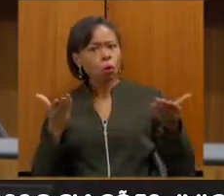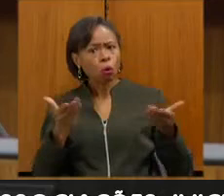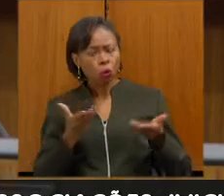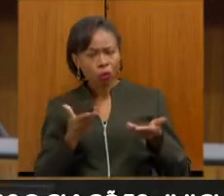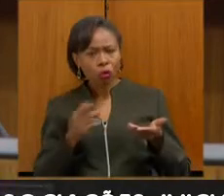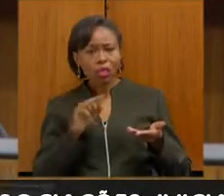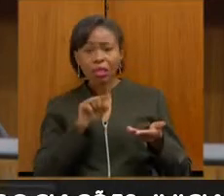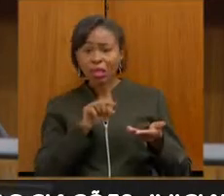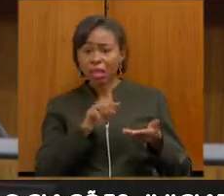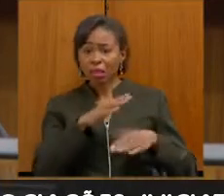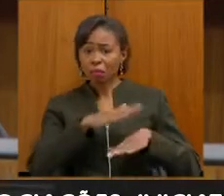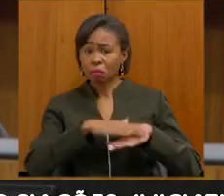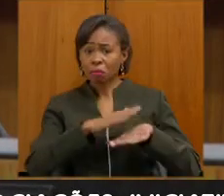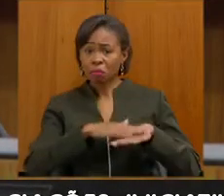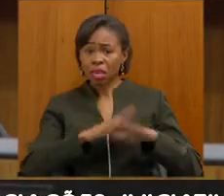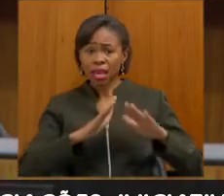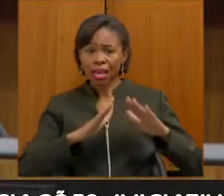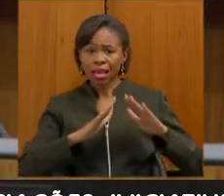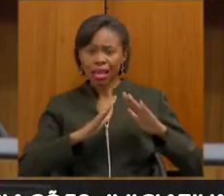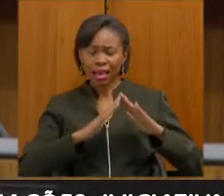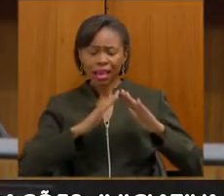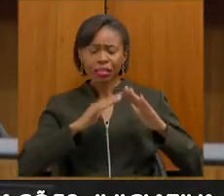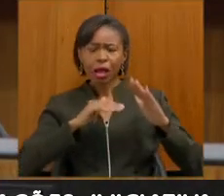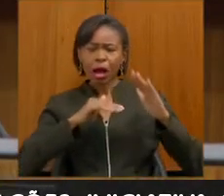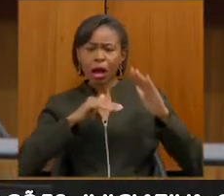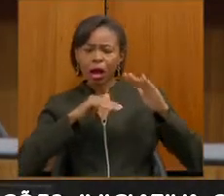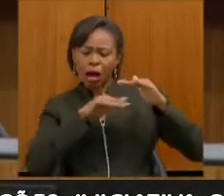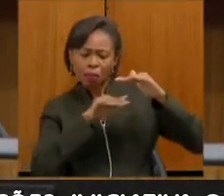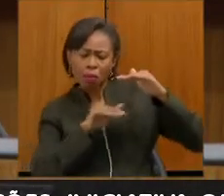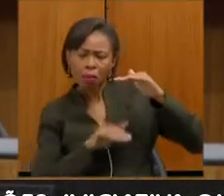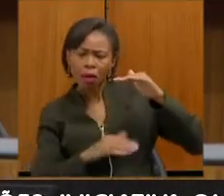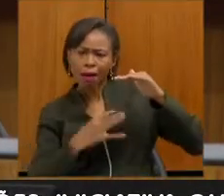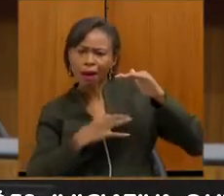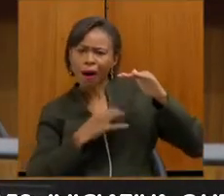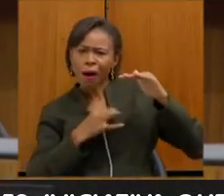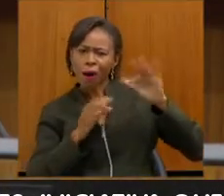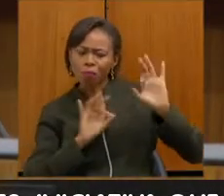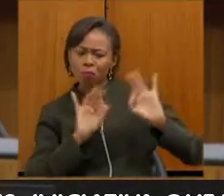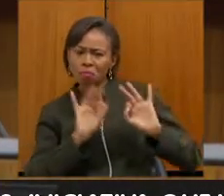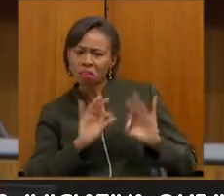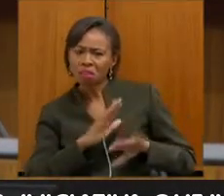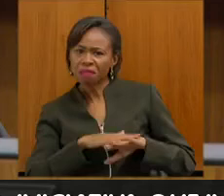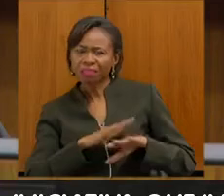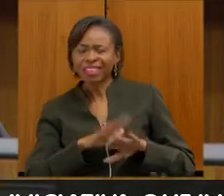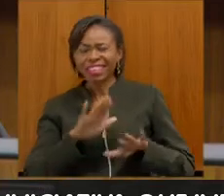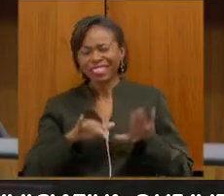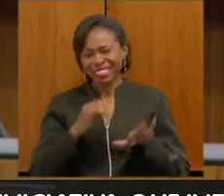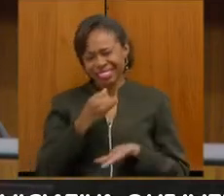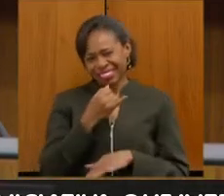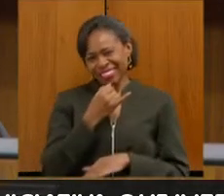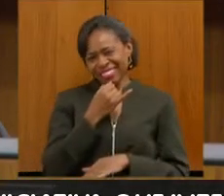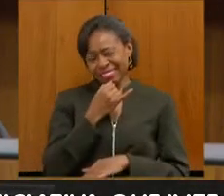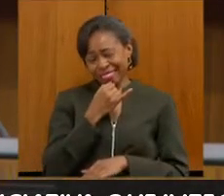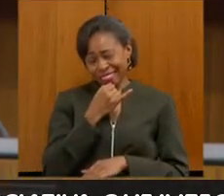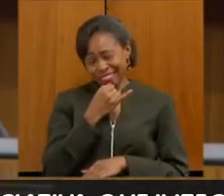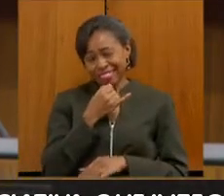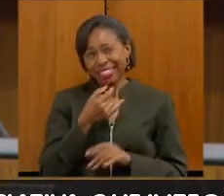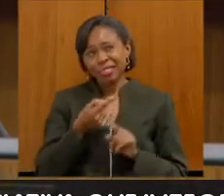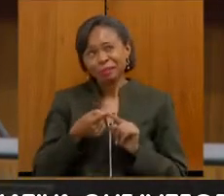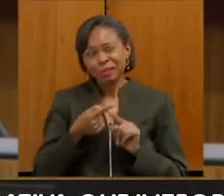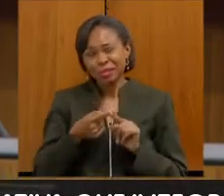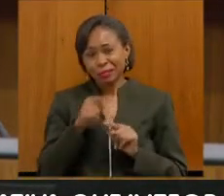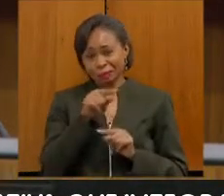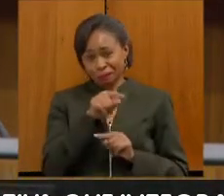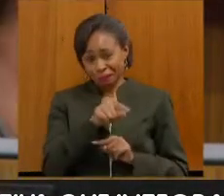próprio armário, das roupas. Eu fico assim um pouco triste quando ela parte para esse lado, porque o que ela